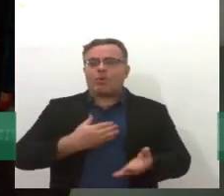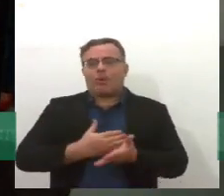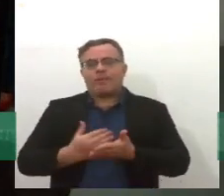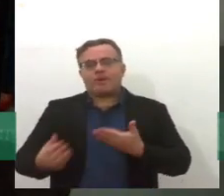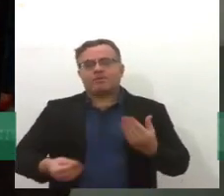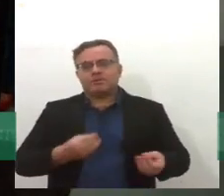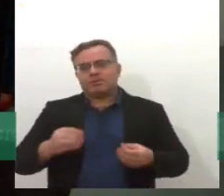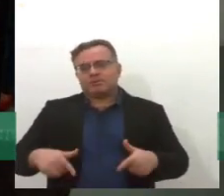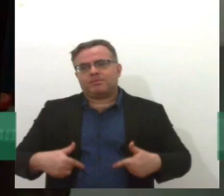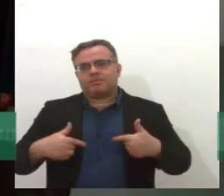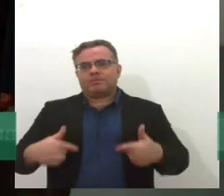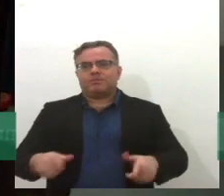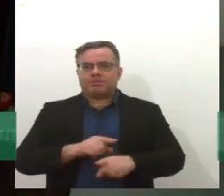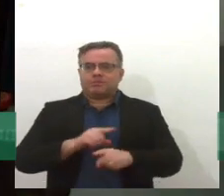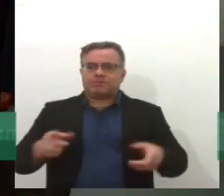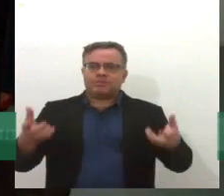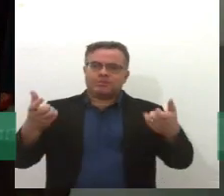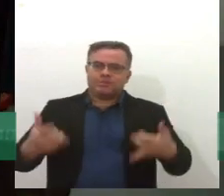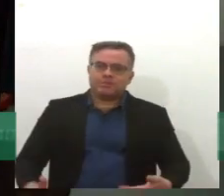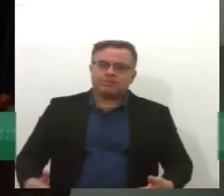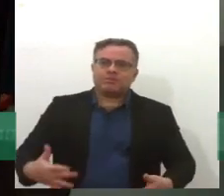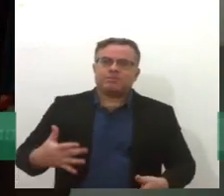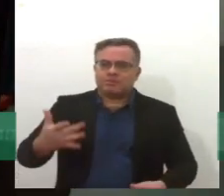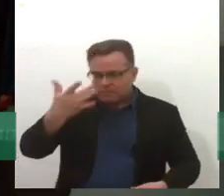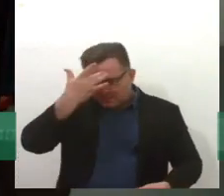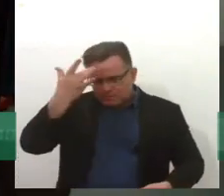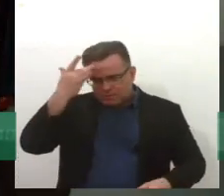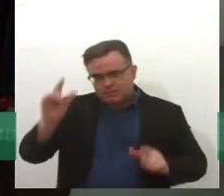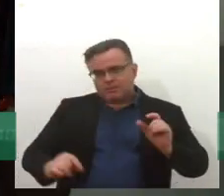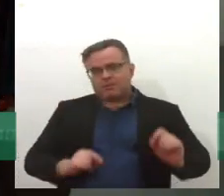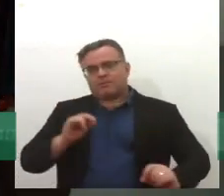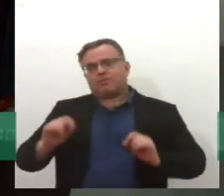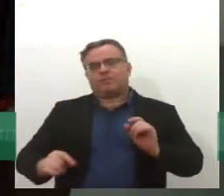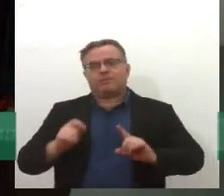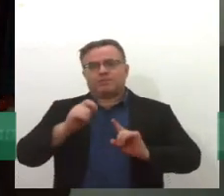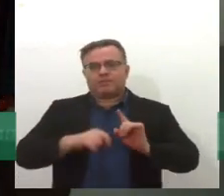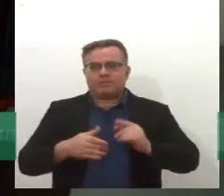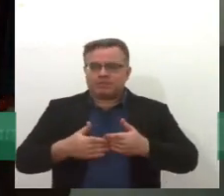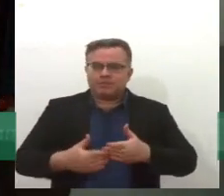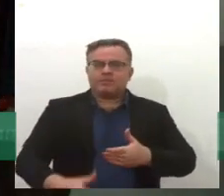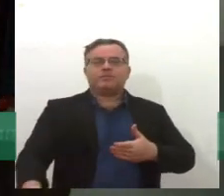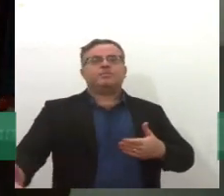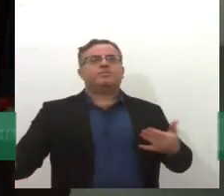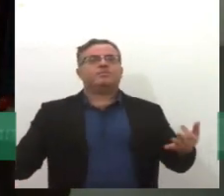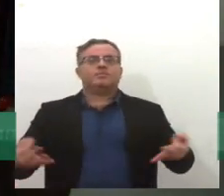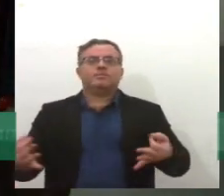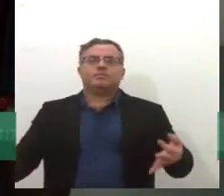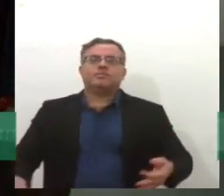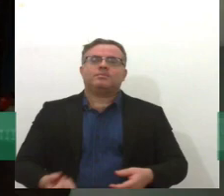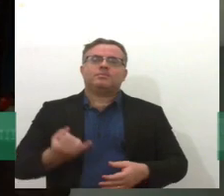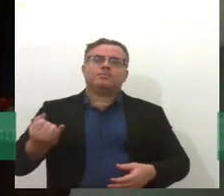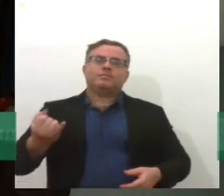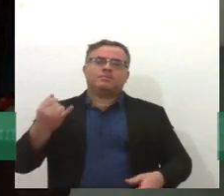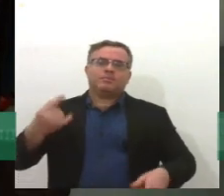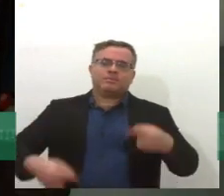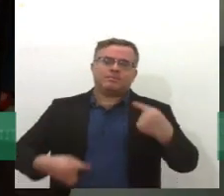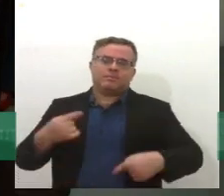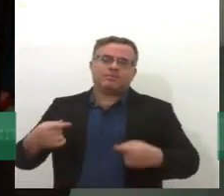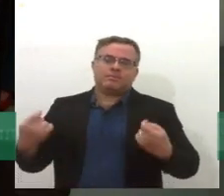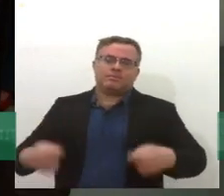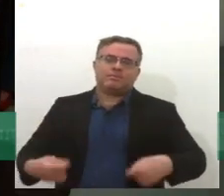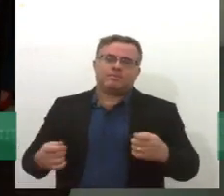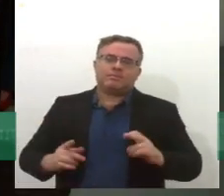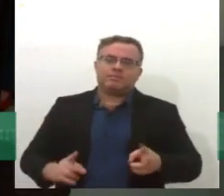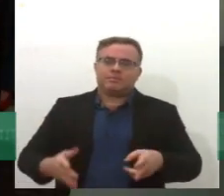fazer. Mas como vocês falaram, saúde mental aí é o mês inteiro, é o ano inteiro, é uma política realmente que precisa ser estabelecida.